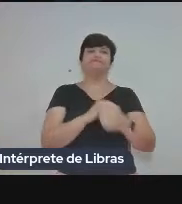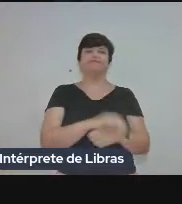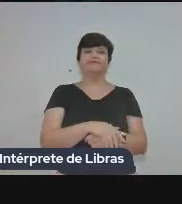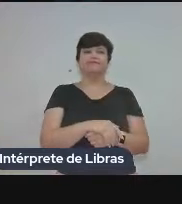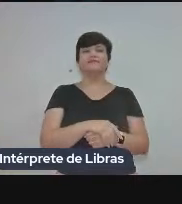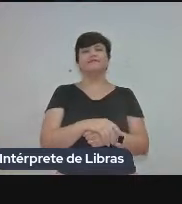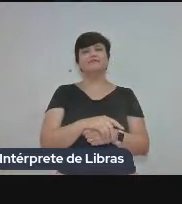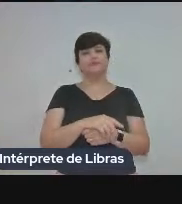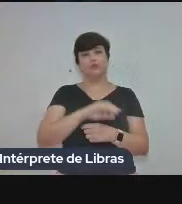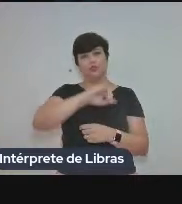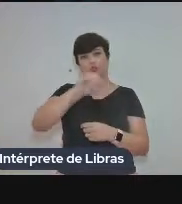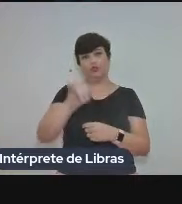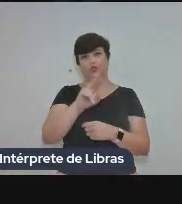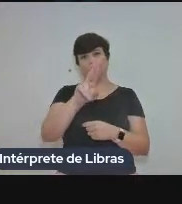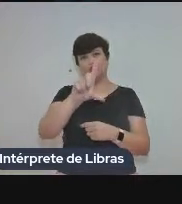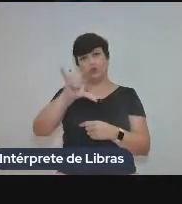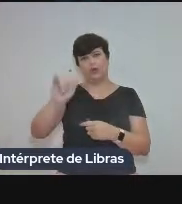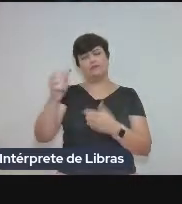é sua.